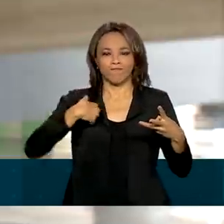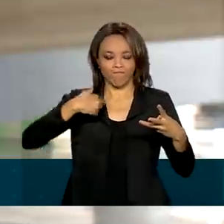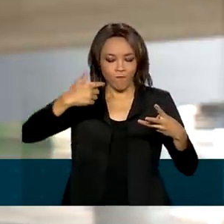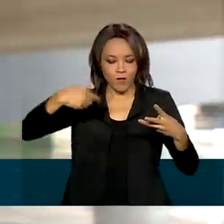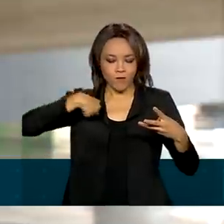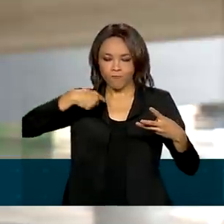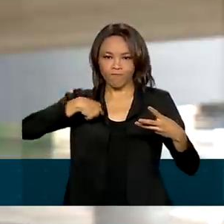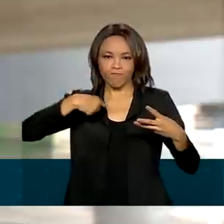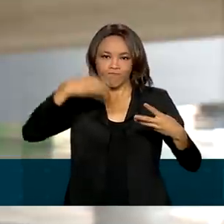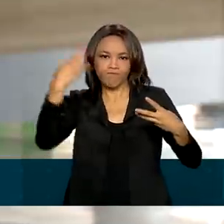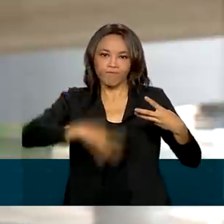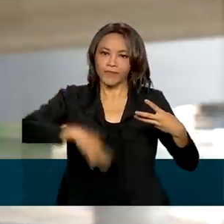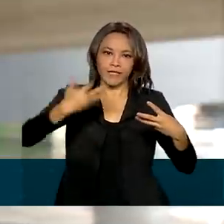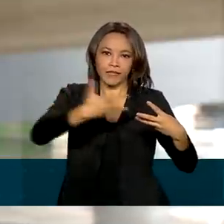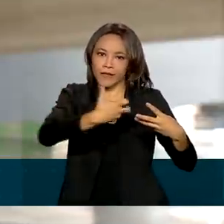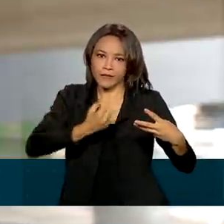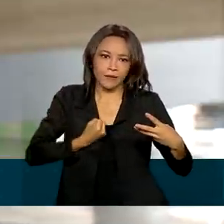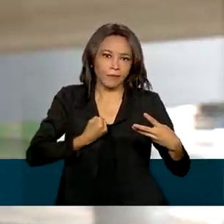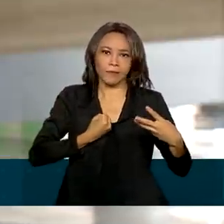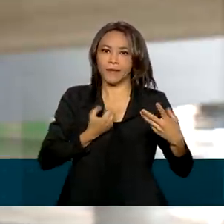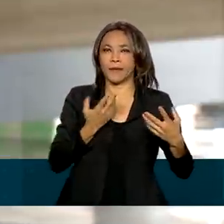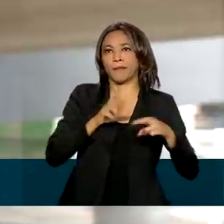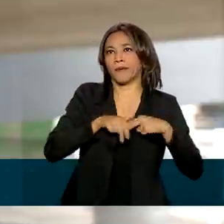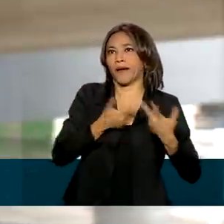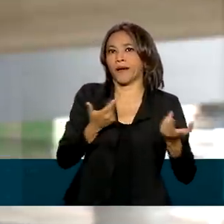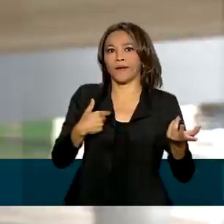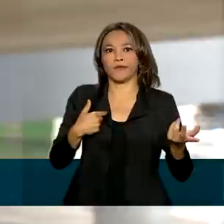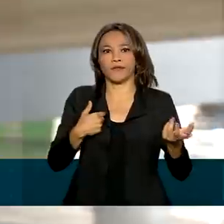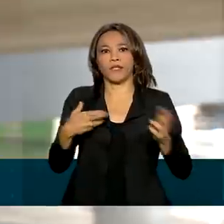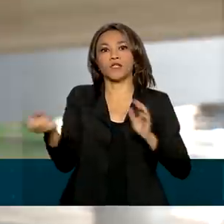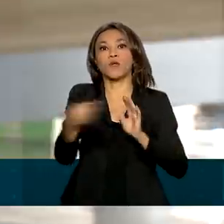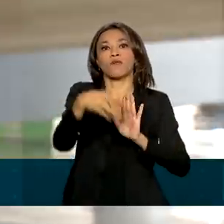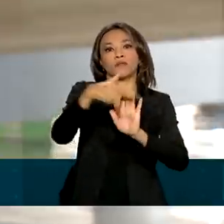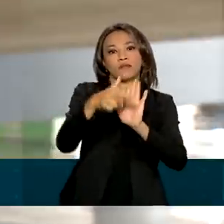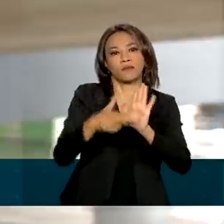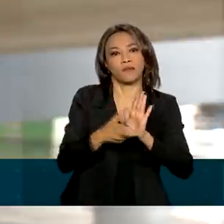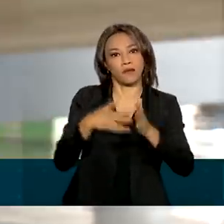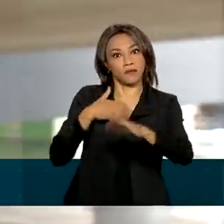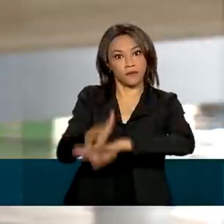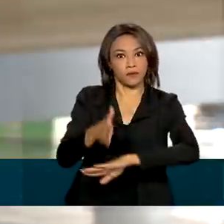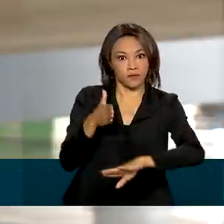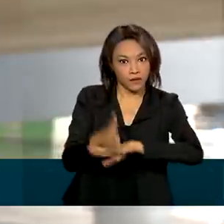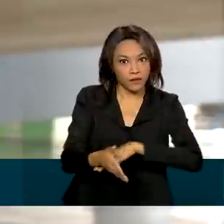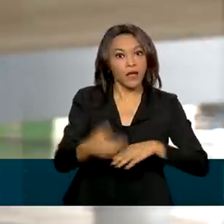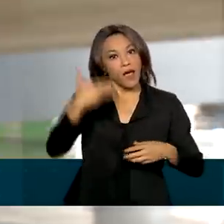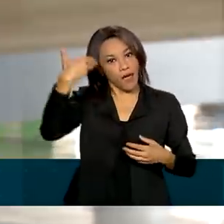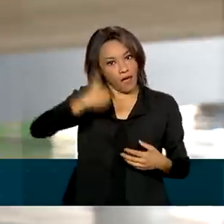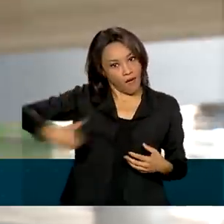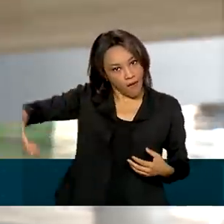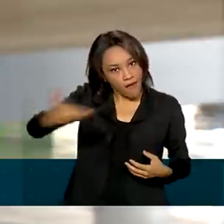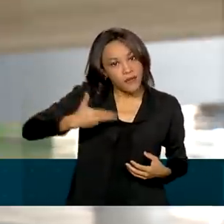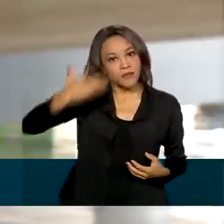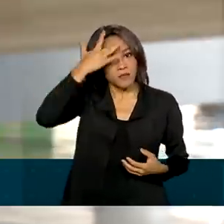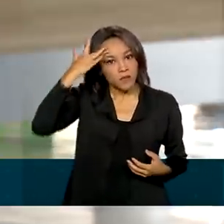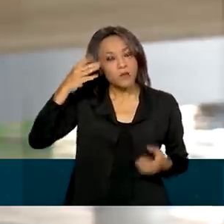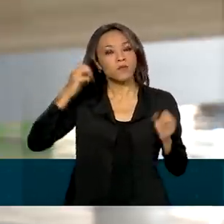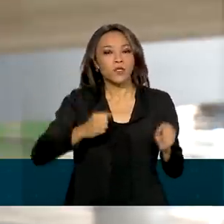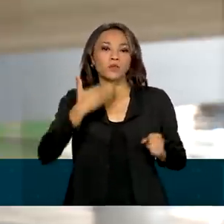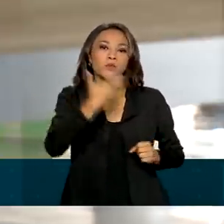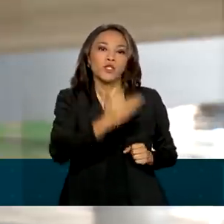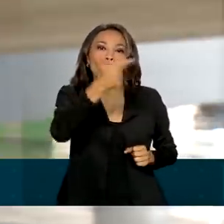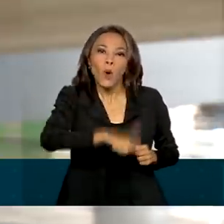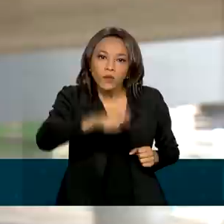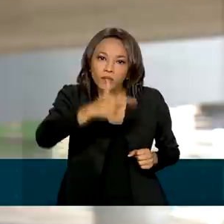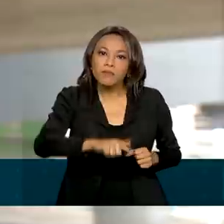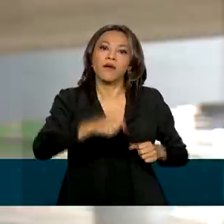extensão do auxílio emergencial por causa dos novos critérios de acesso ao benefício. Essas pessoas vão poder fazer o pedido de revisão a